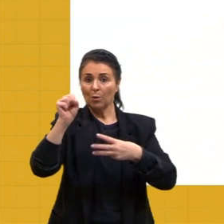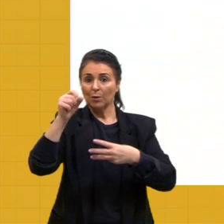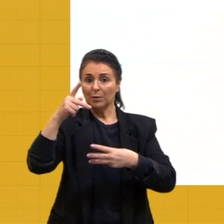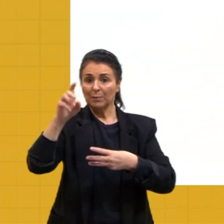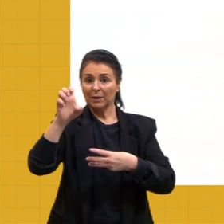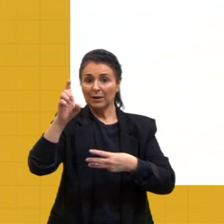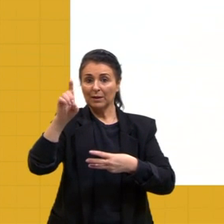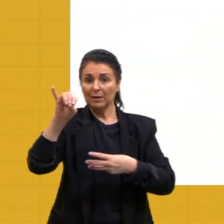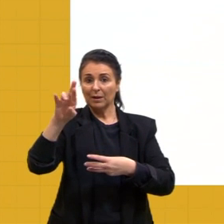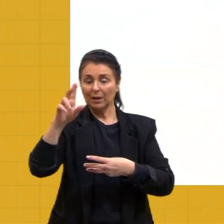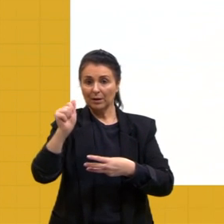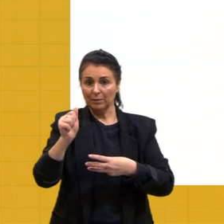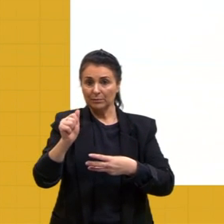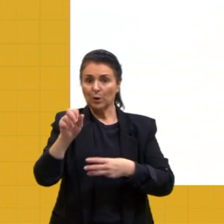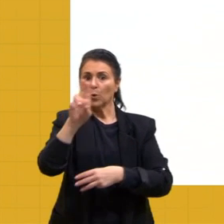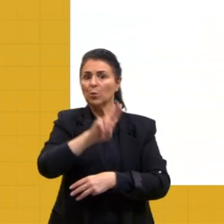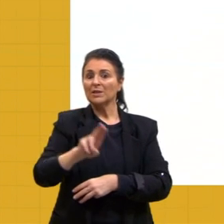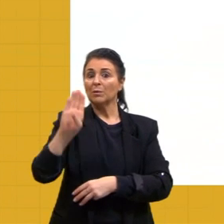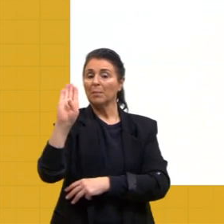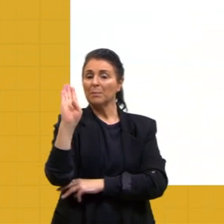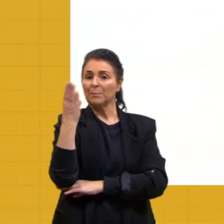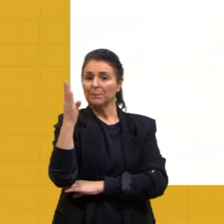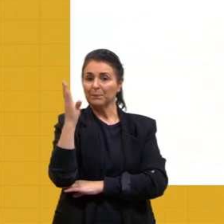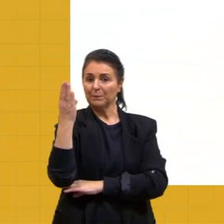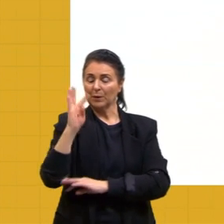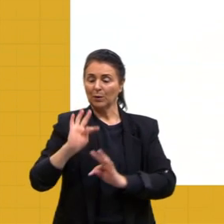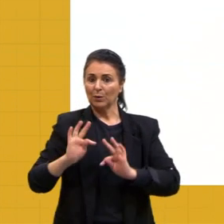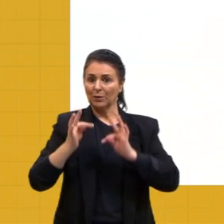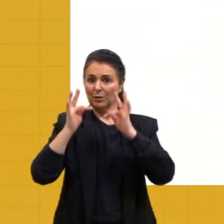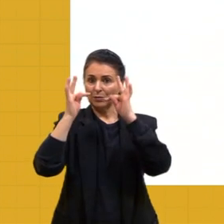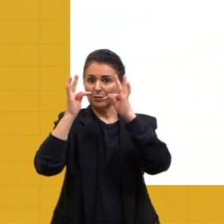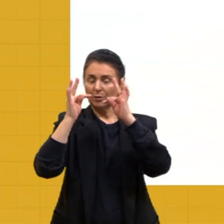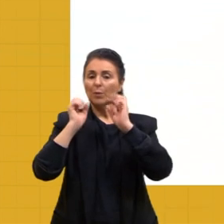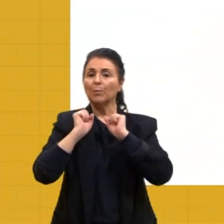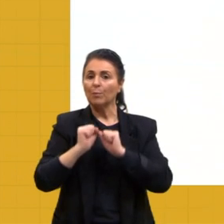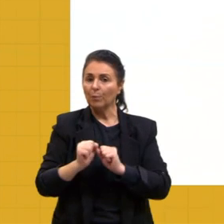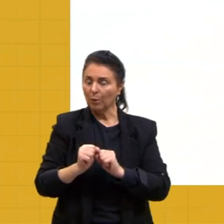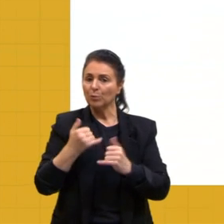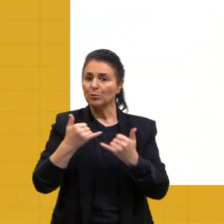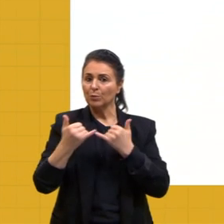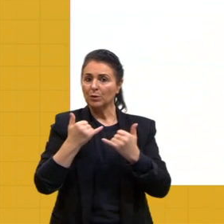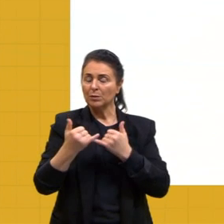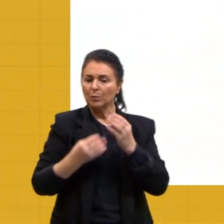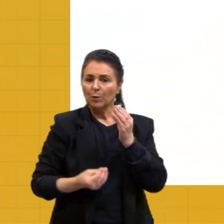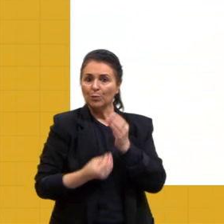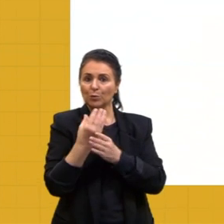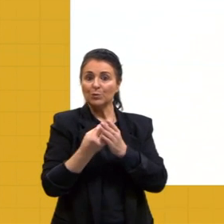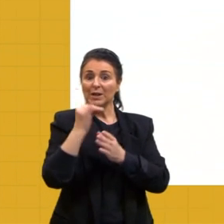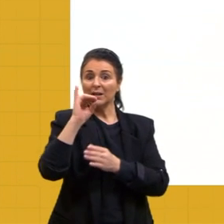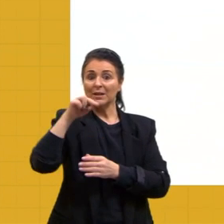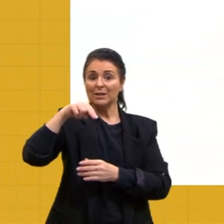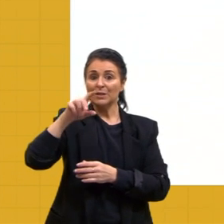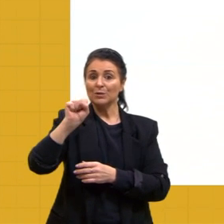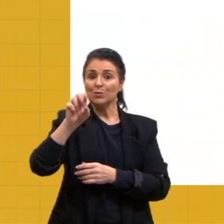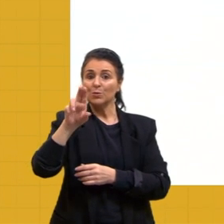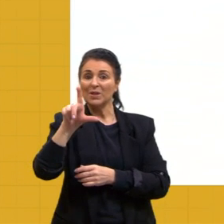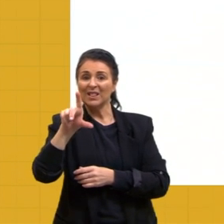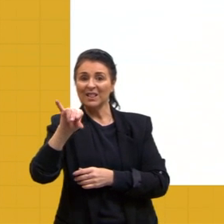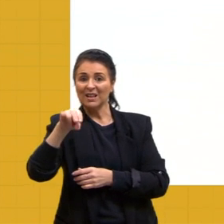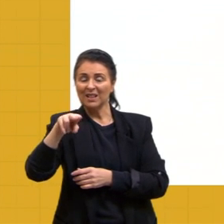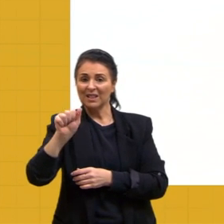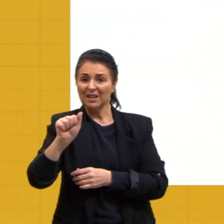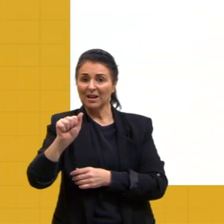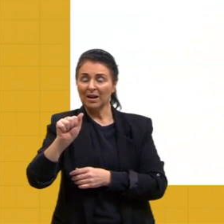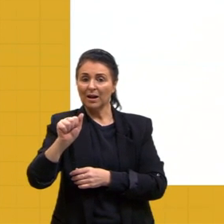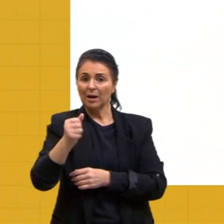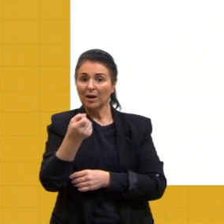Por essa biotecnologia, podemos, por exemplo, produzir insulina humana em bactérias,